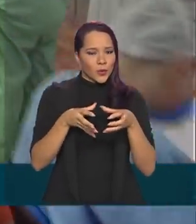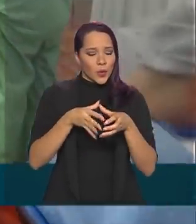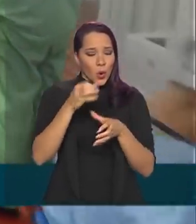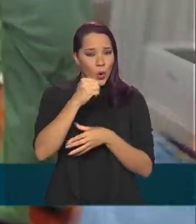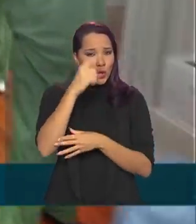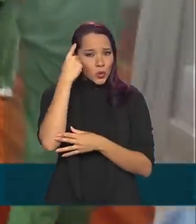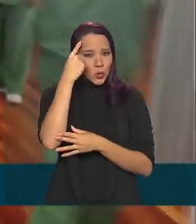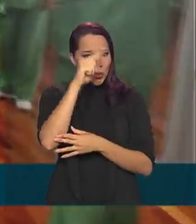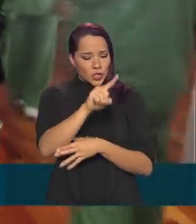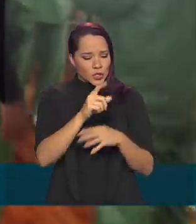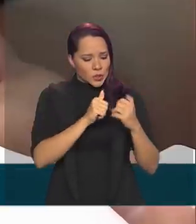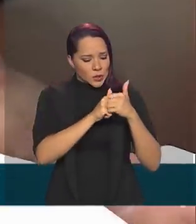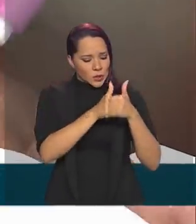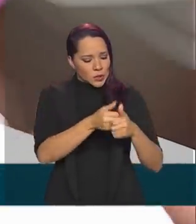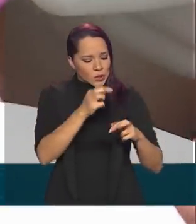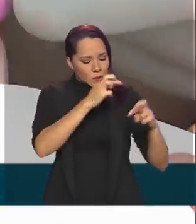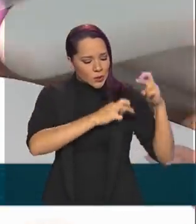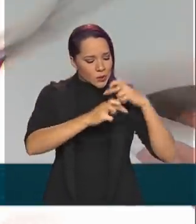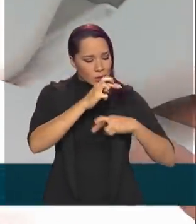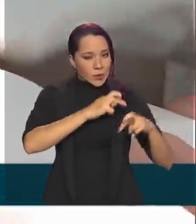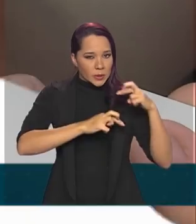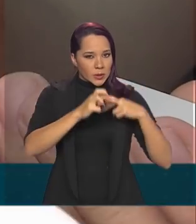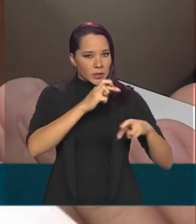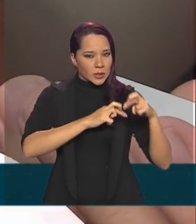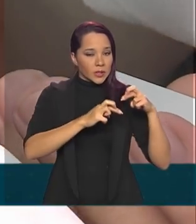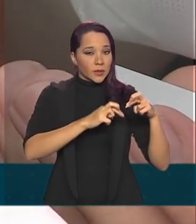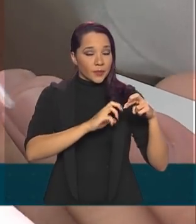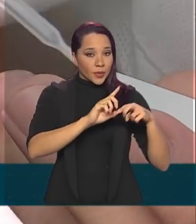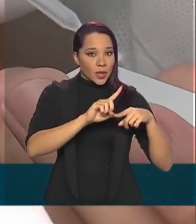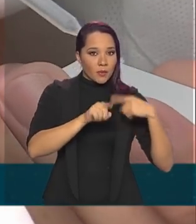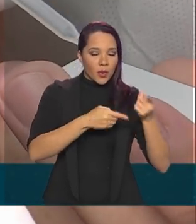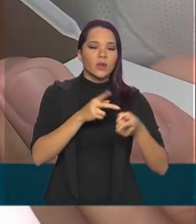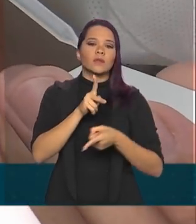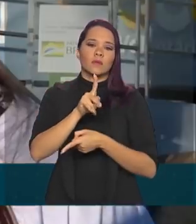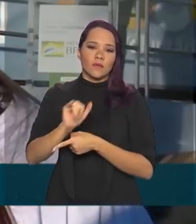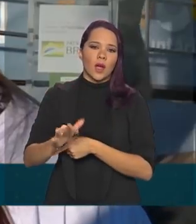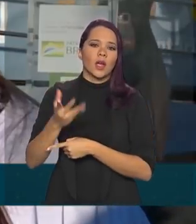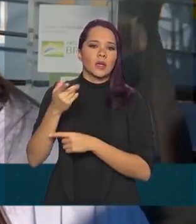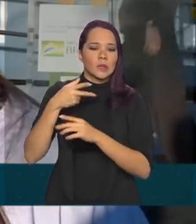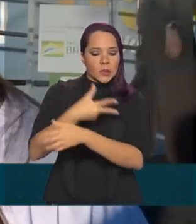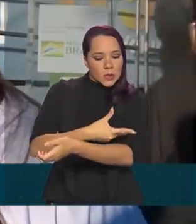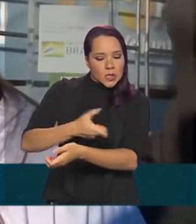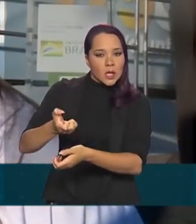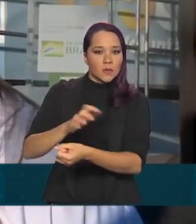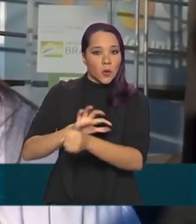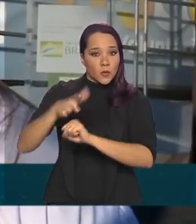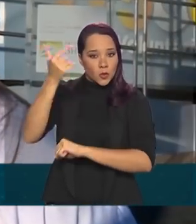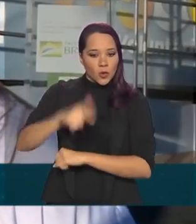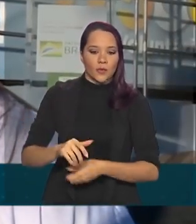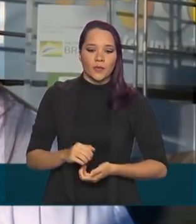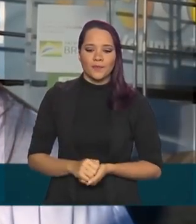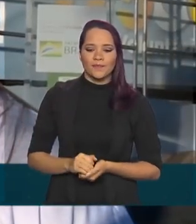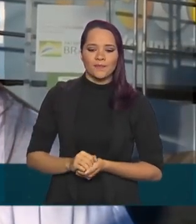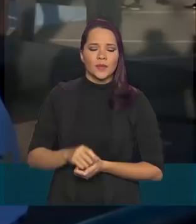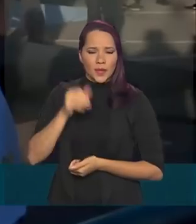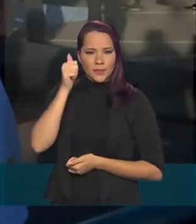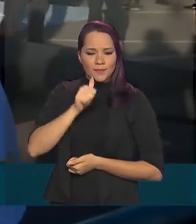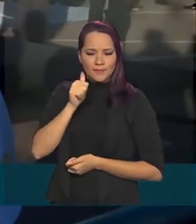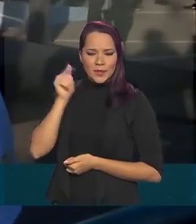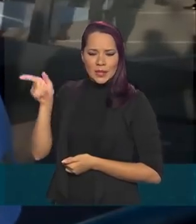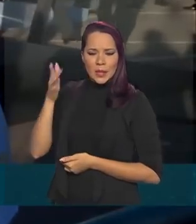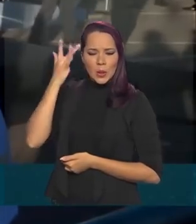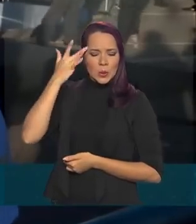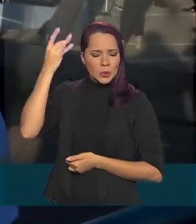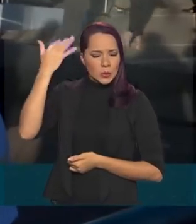dias por uma equipe médica. Depois disso, devem refazer os exames. Ana Paula está com dores de cabeça